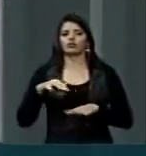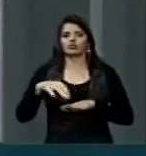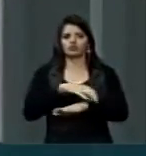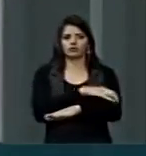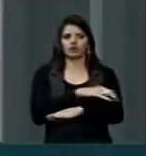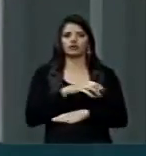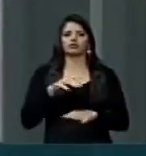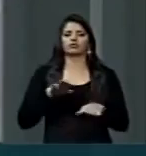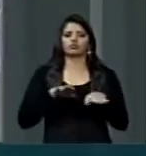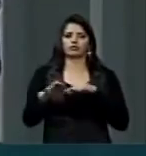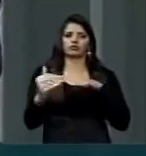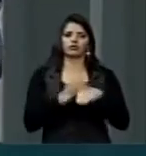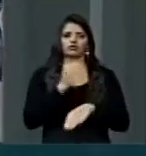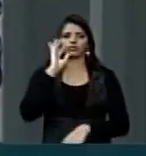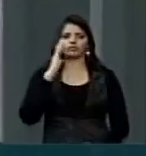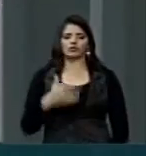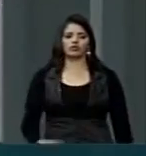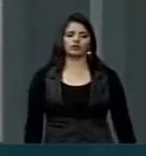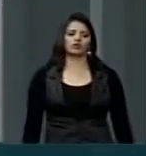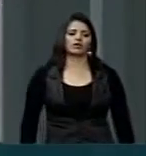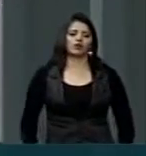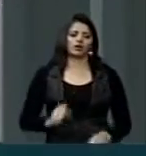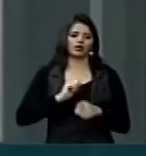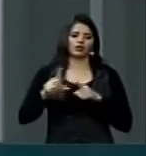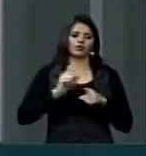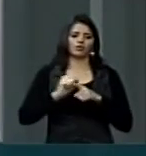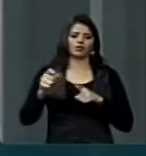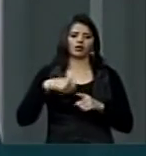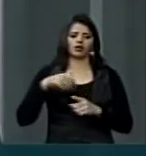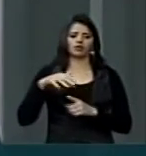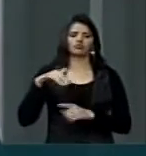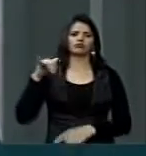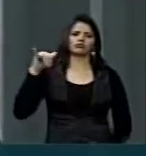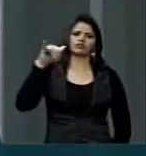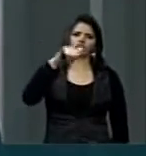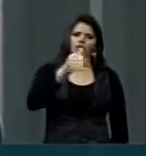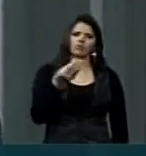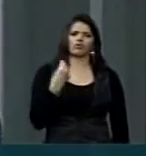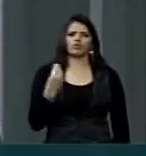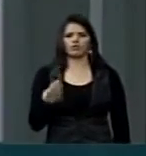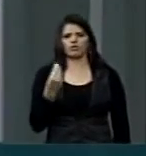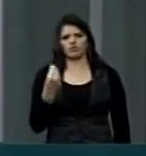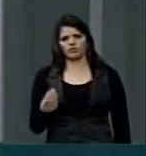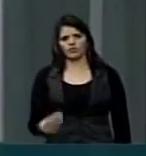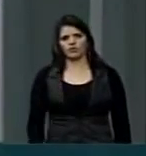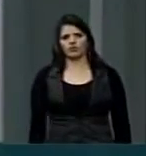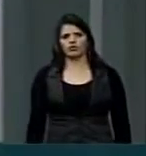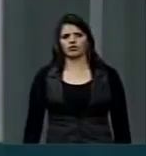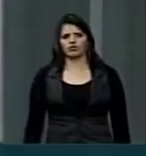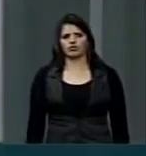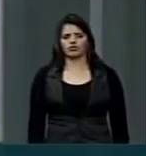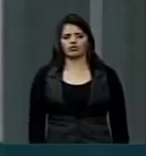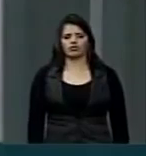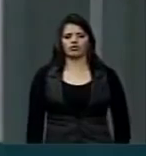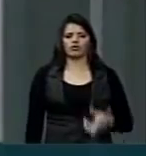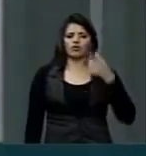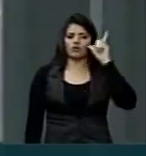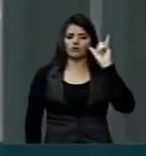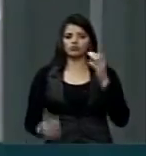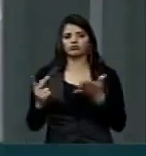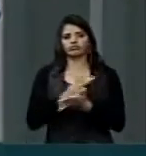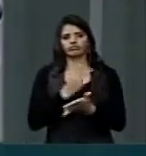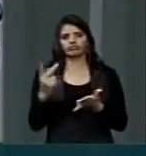e etc. Mas resolveram de uma hora para outra alugar uma aeronave. Não faz o menor sentido. Então, eu acho que ontem nós erramos.